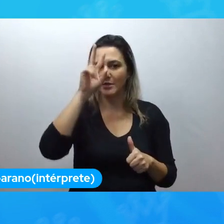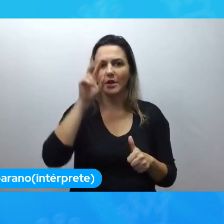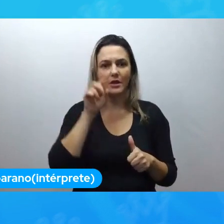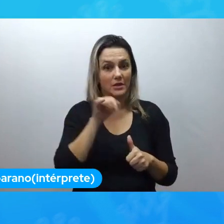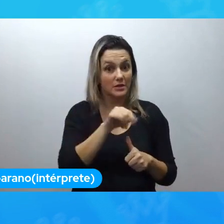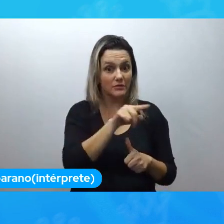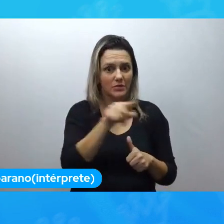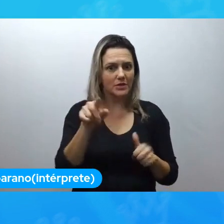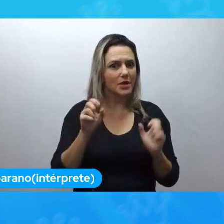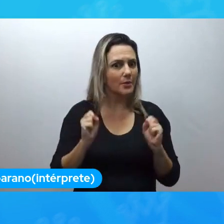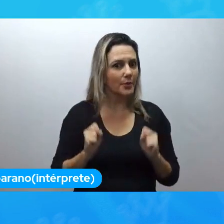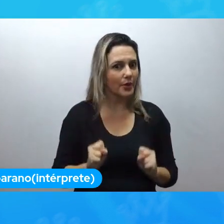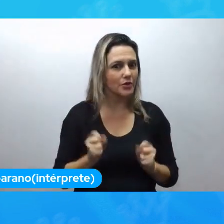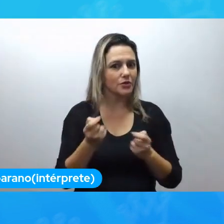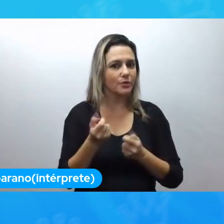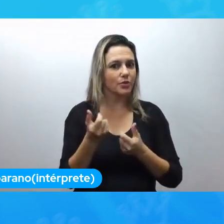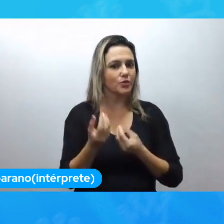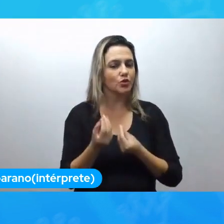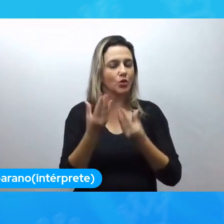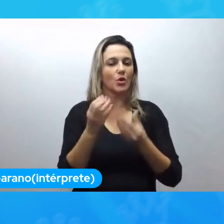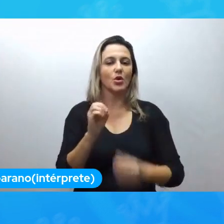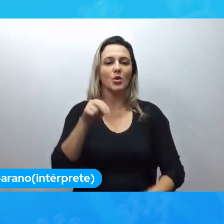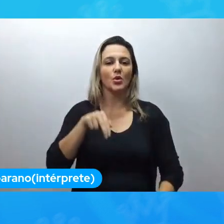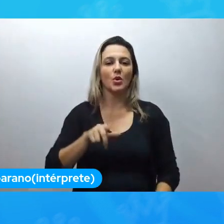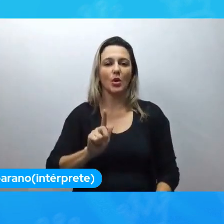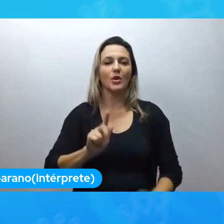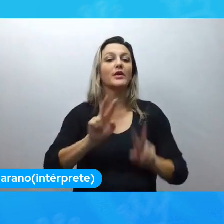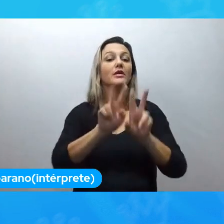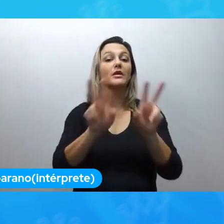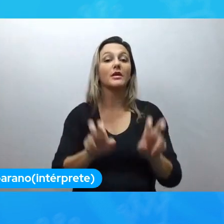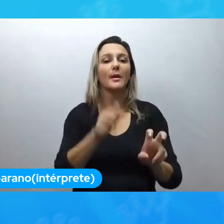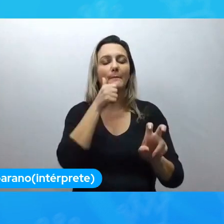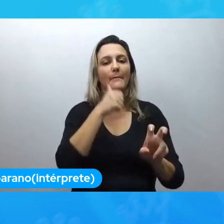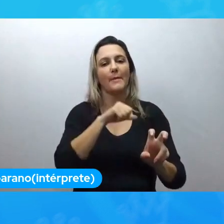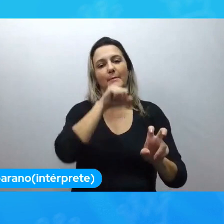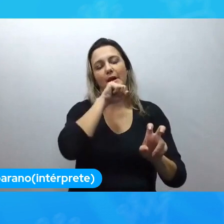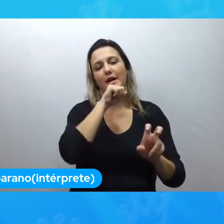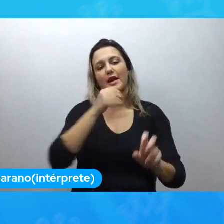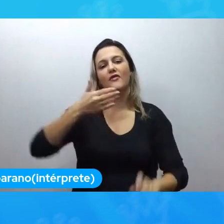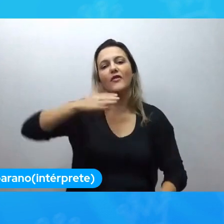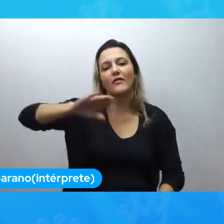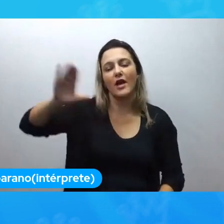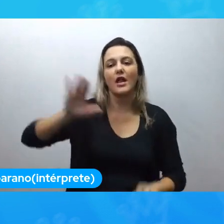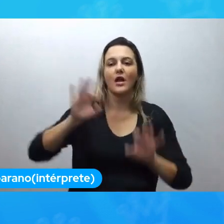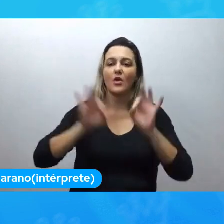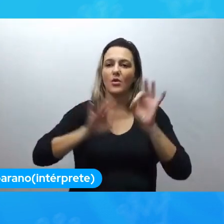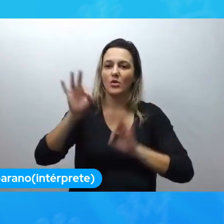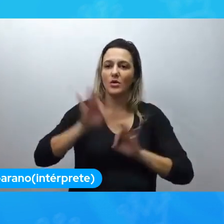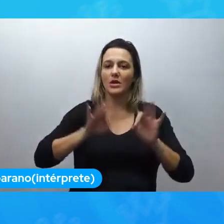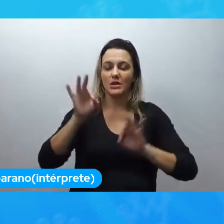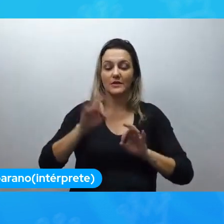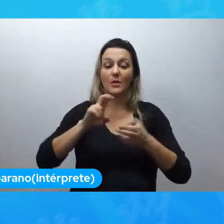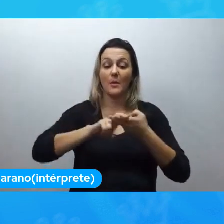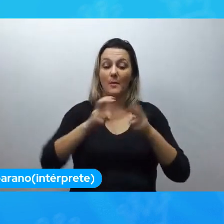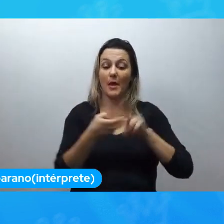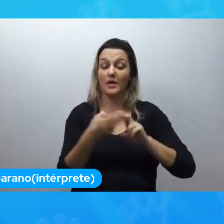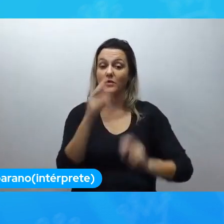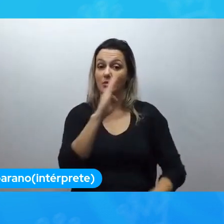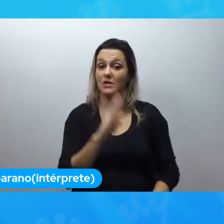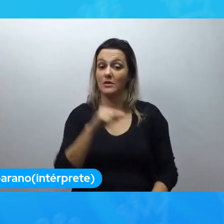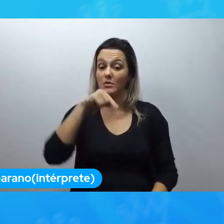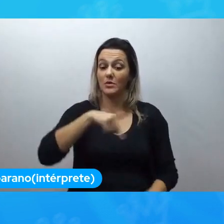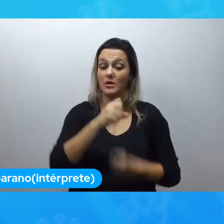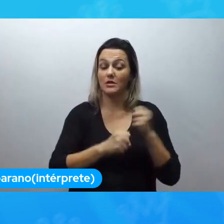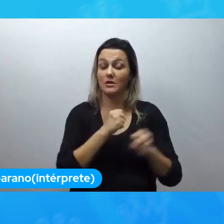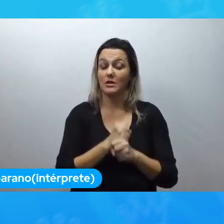puder doar para a ONG Mães da Favela. A organização da Python Brasil esse ano escolheu essa ONG, que é uma ONG que